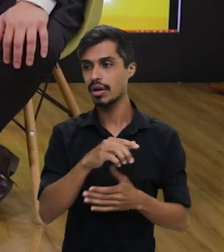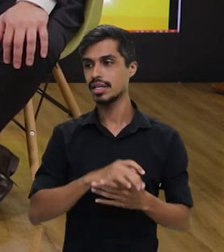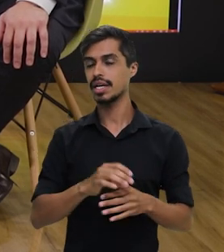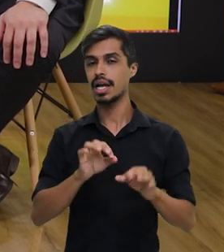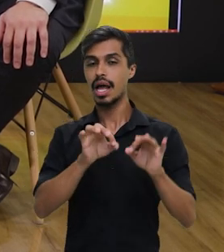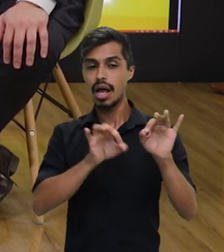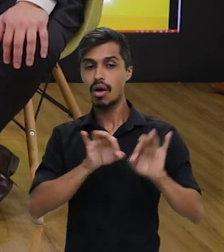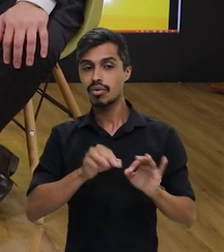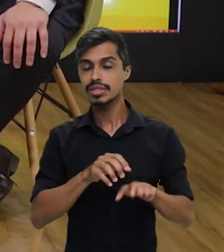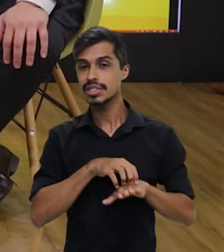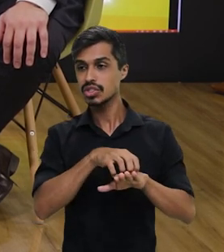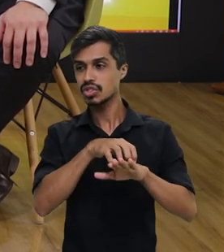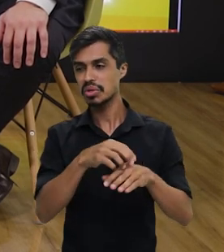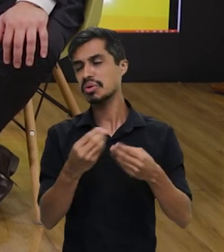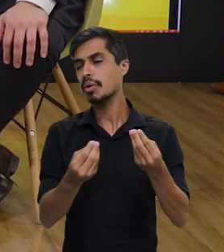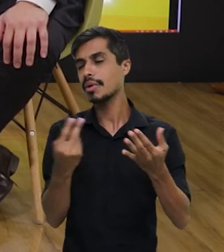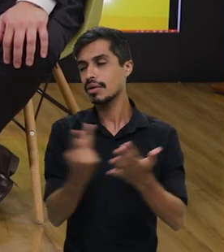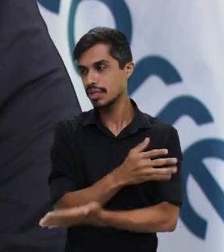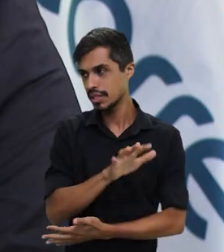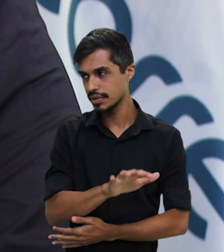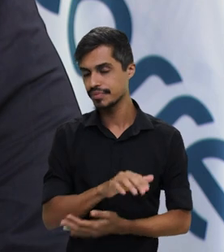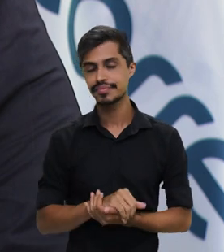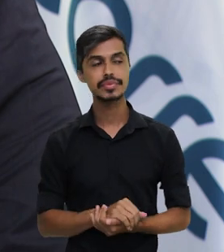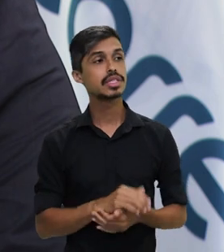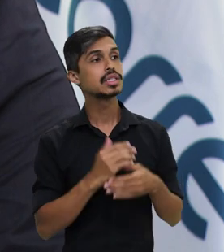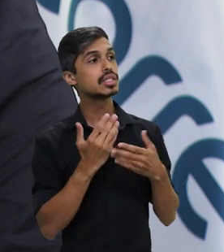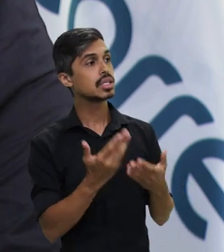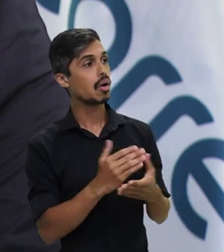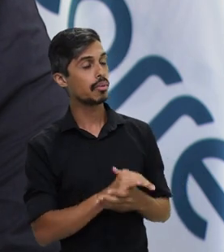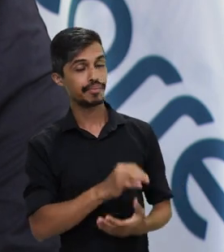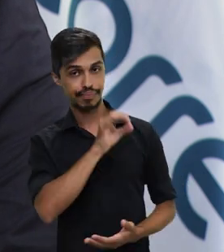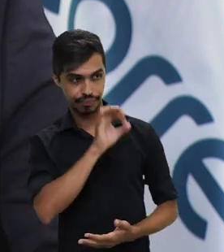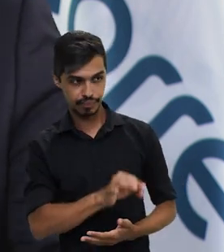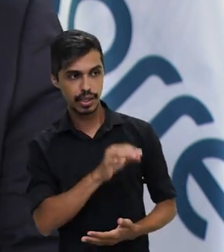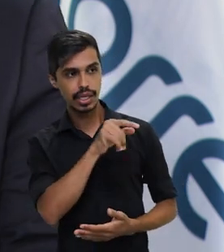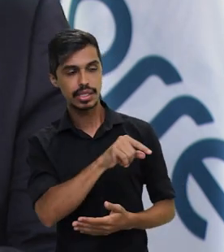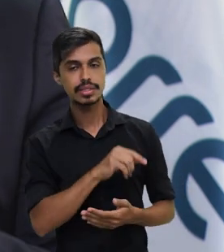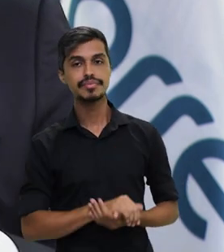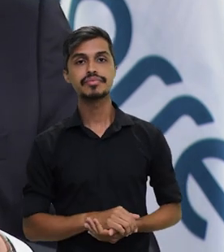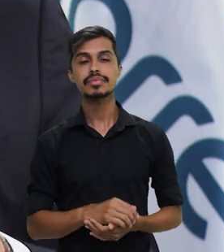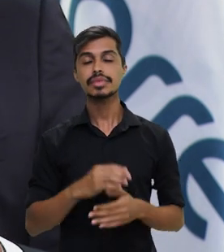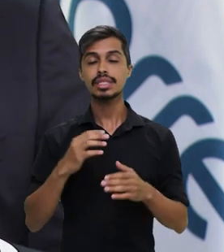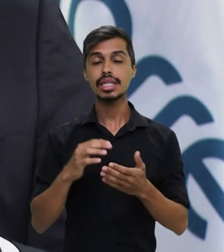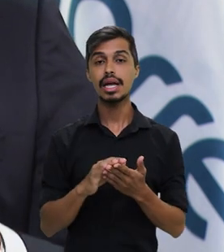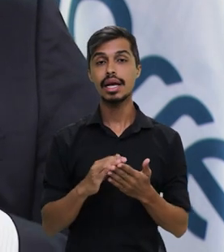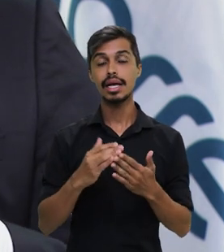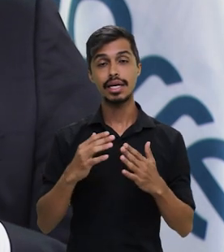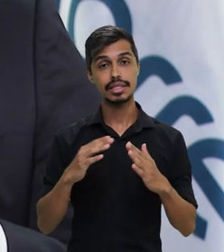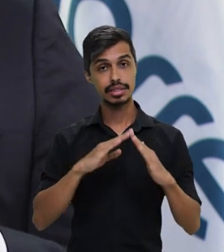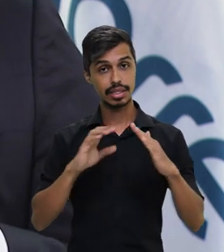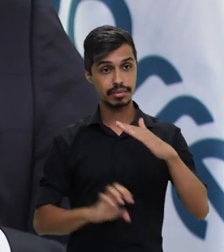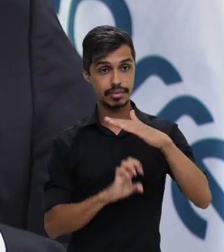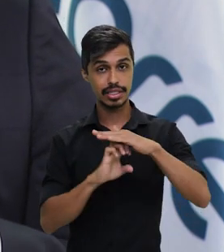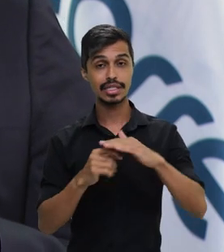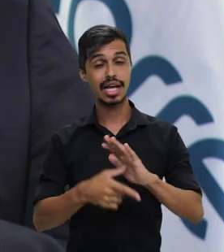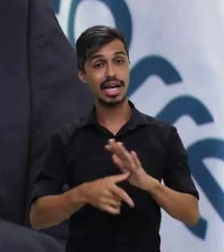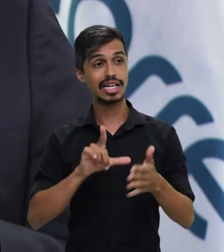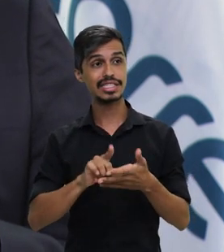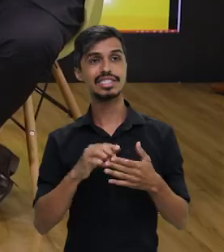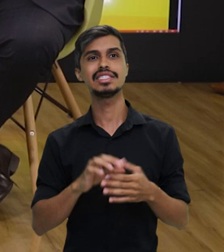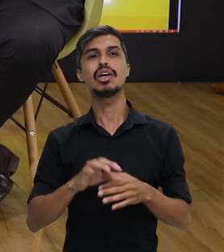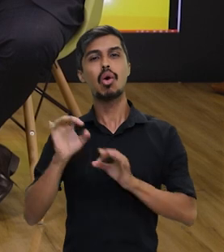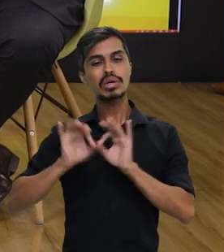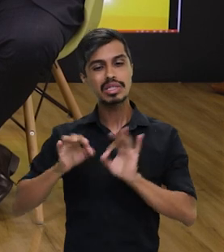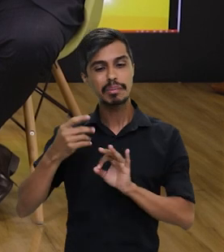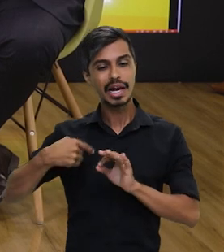Conta um pouco para a gente o impacto que vai ter isso. É, justamente isso. A empresa, como eu te disse, ela estava sendo preparada para ser privatizada.